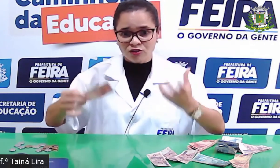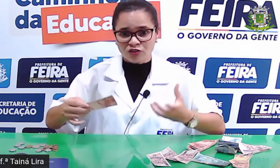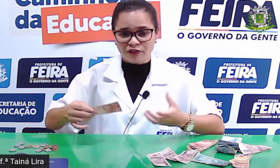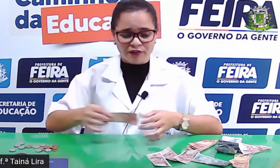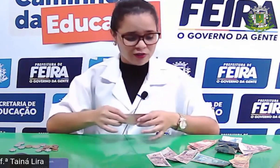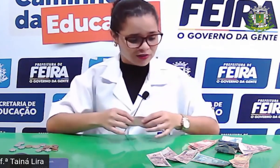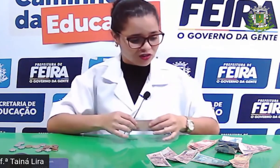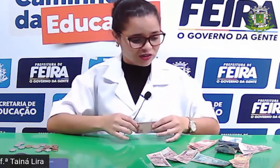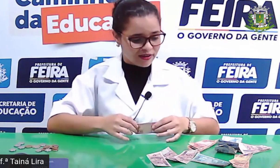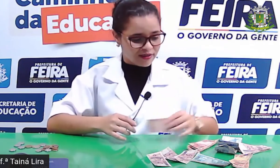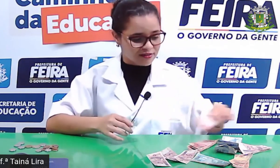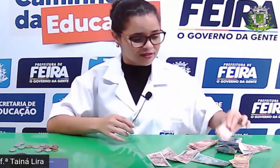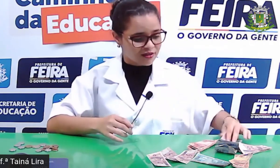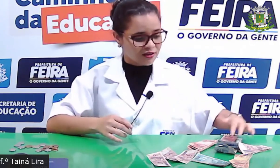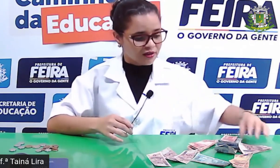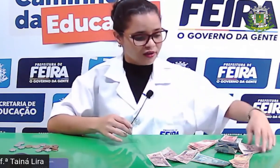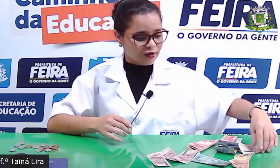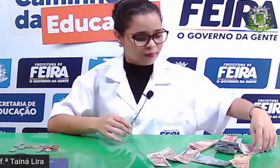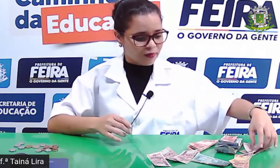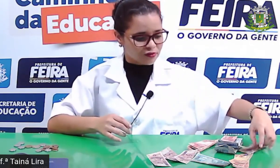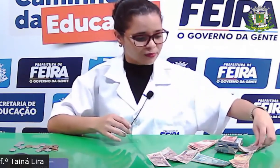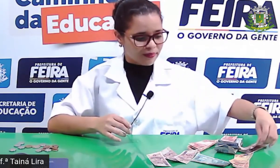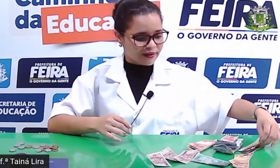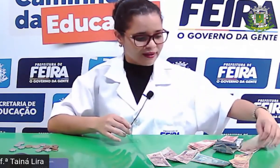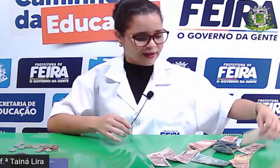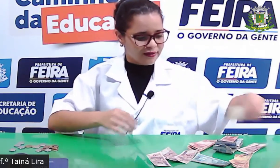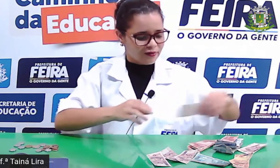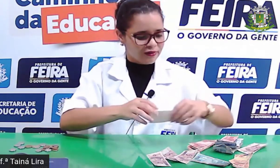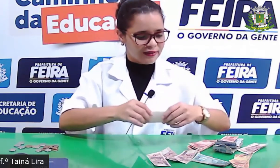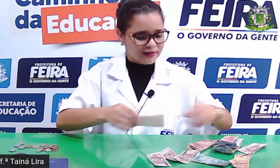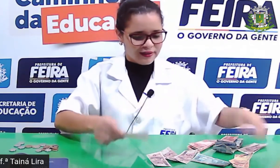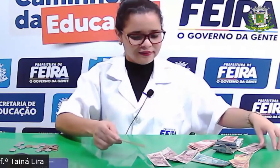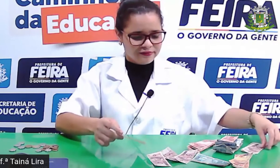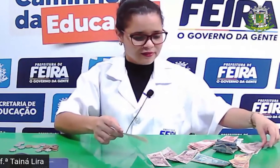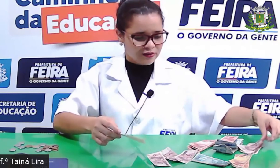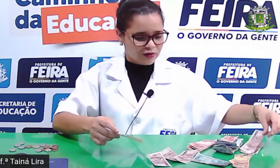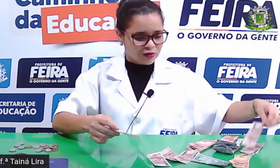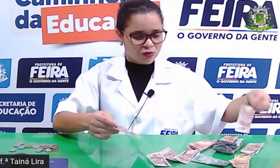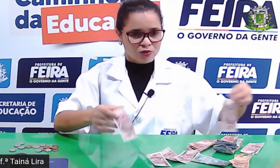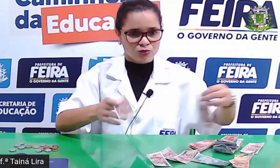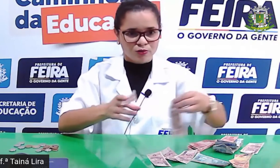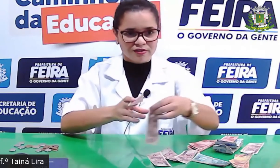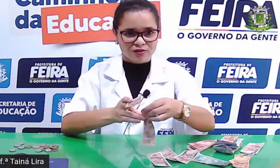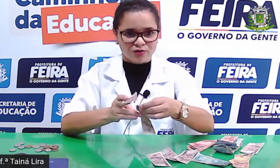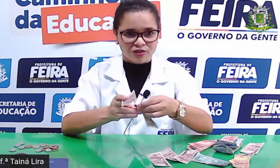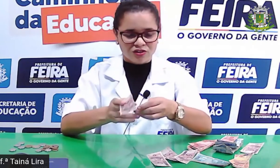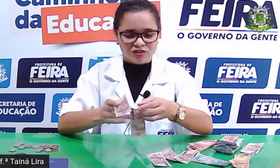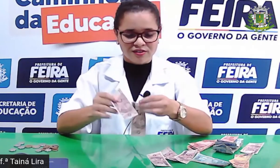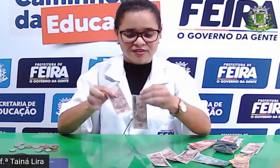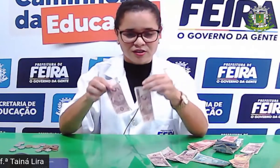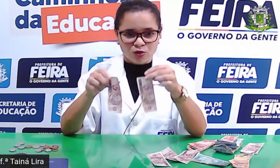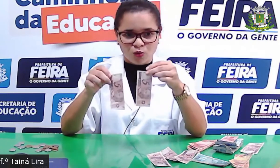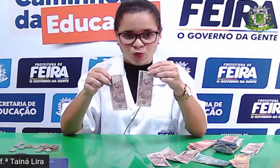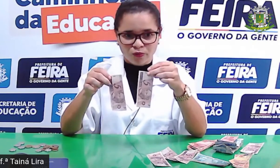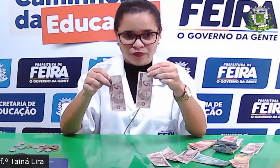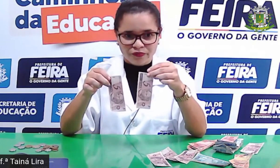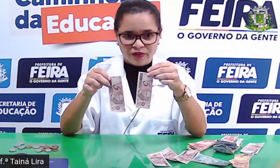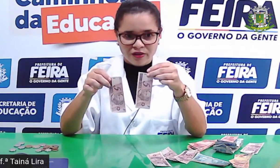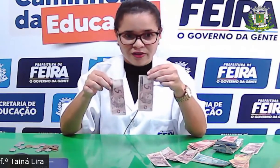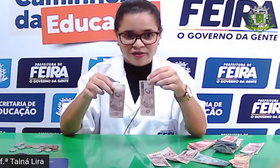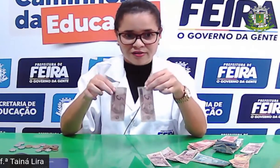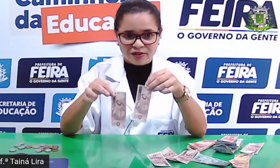se eu não tiver uma nota de 10, eu posso pagar, olha lá, com duas notas de 5,